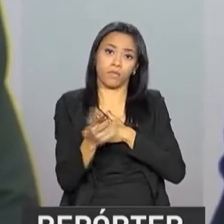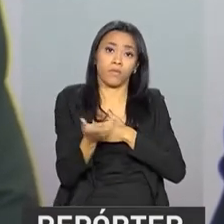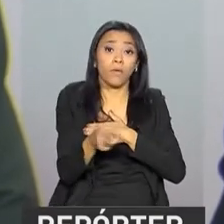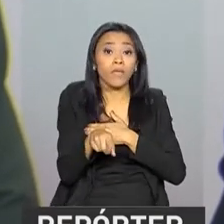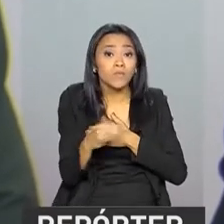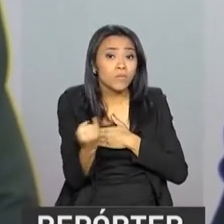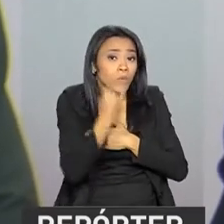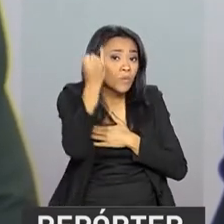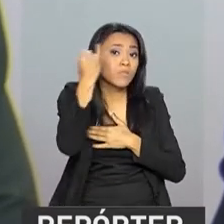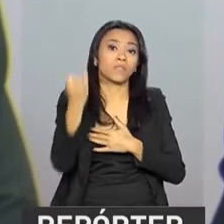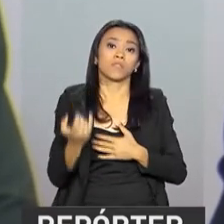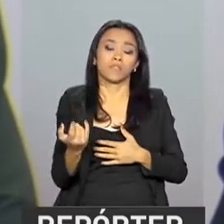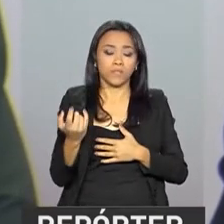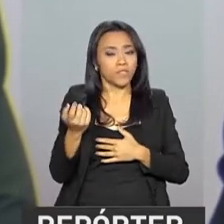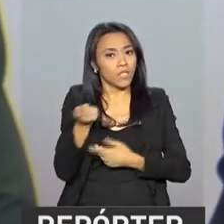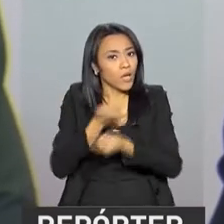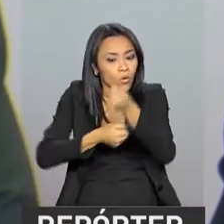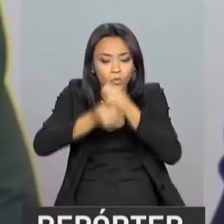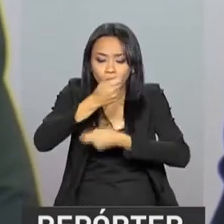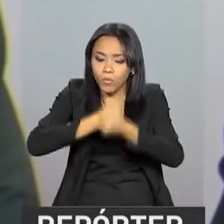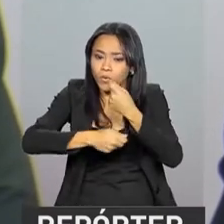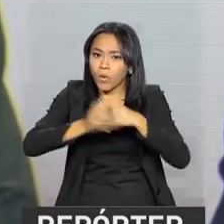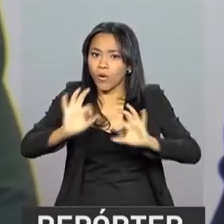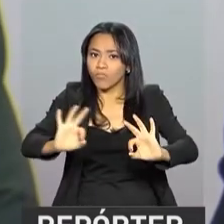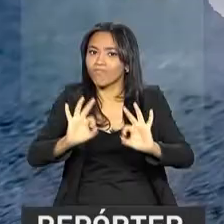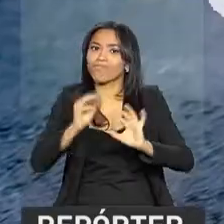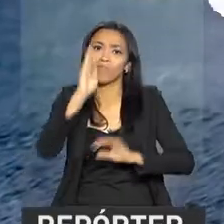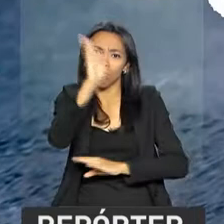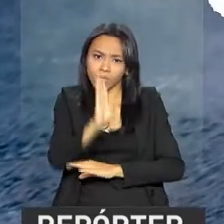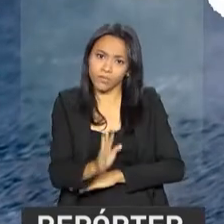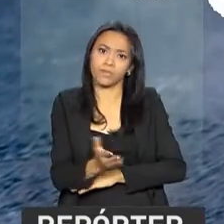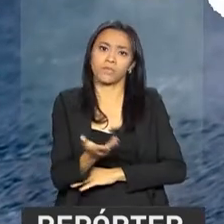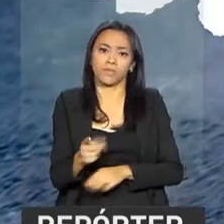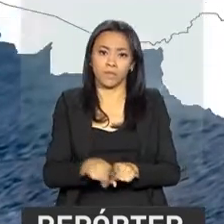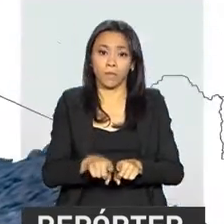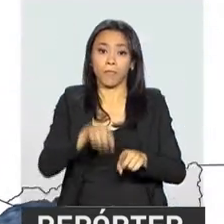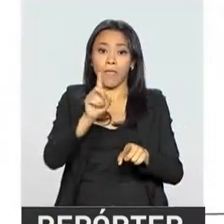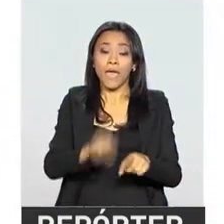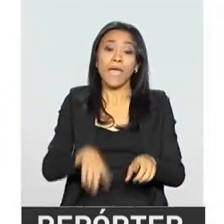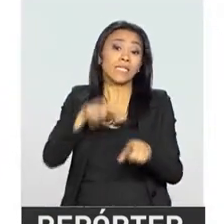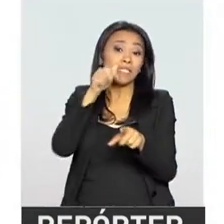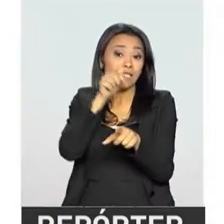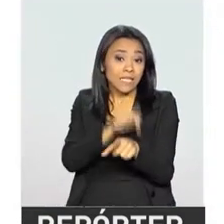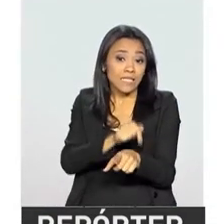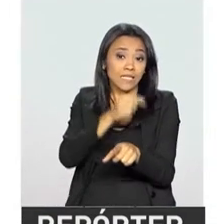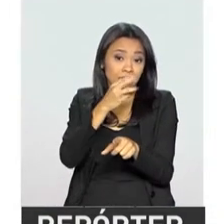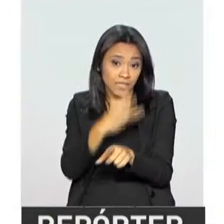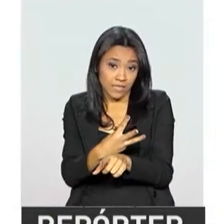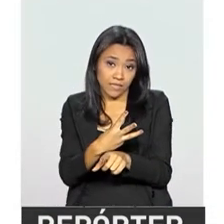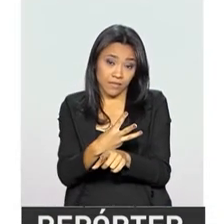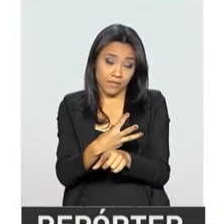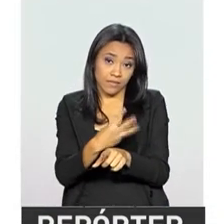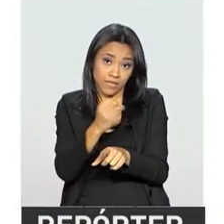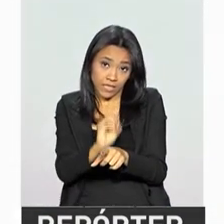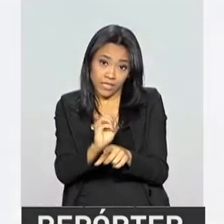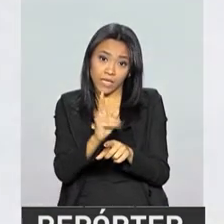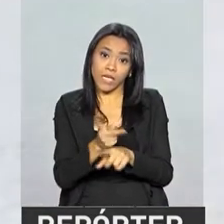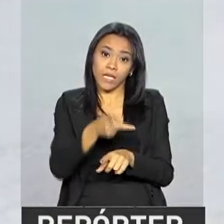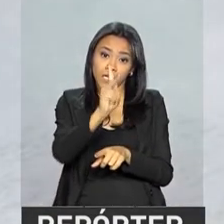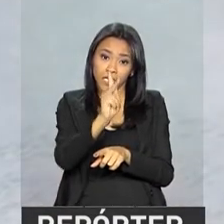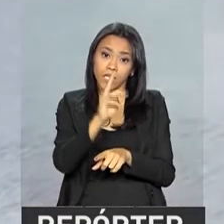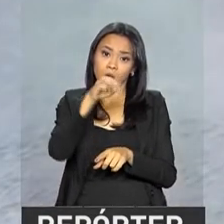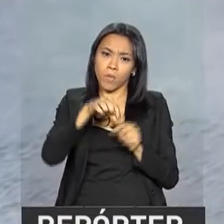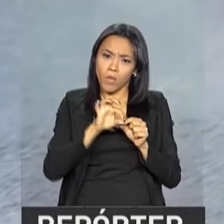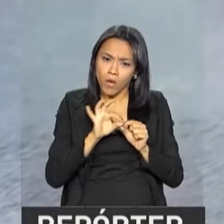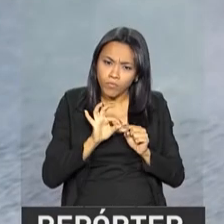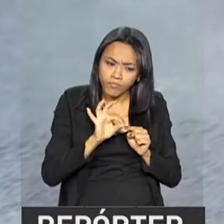muito importante economicamente para o país, para os nossos estados que estão naquela região. São 730 quilômetros de estrada da divisa entre o